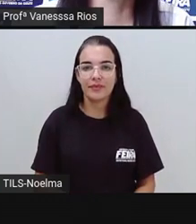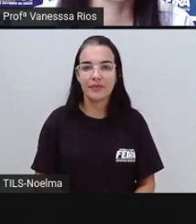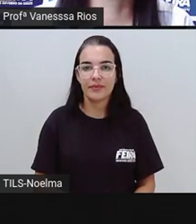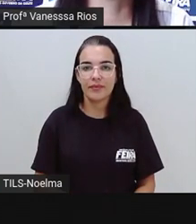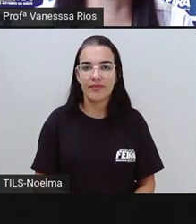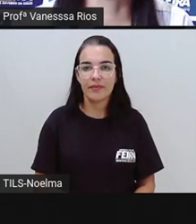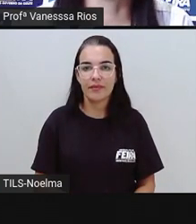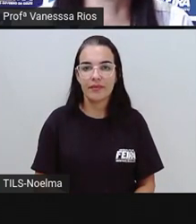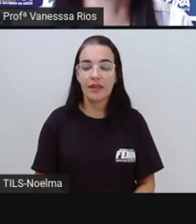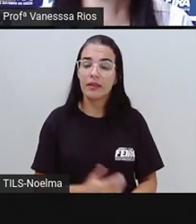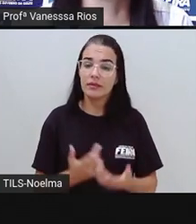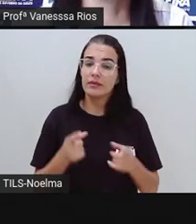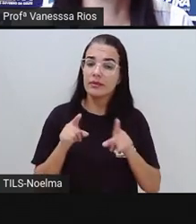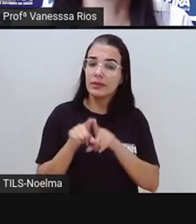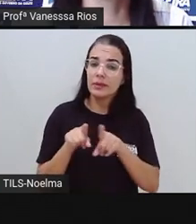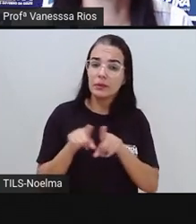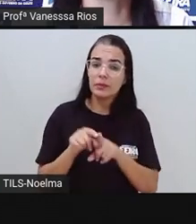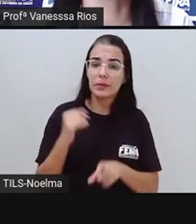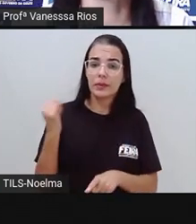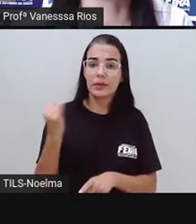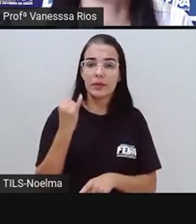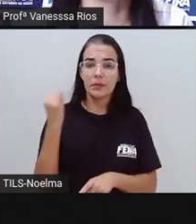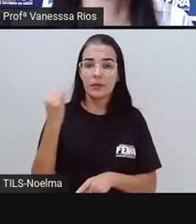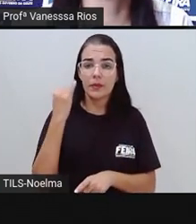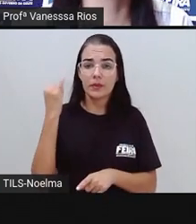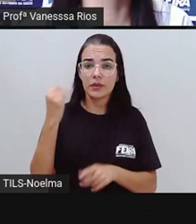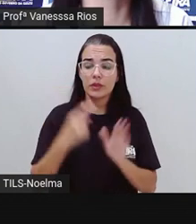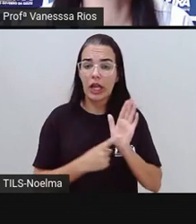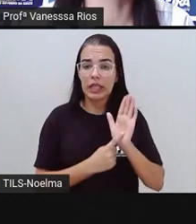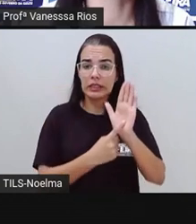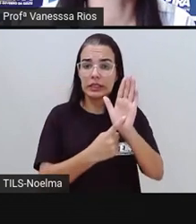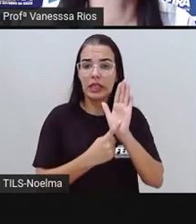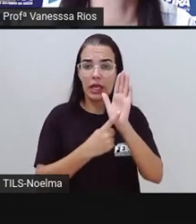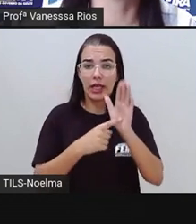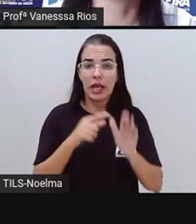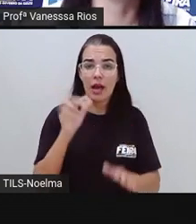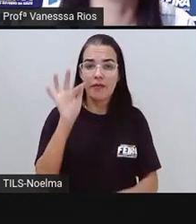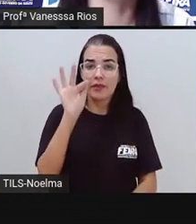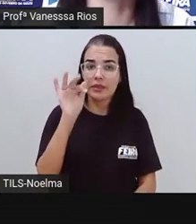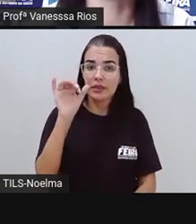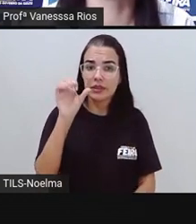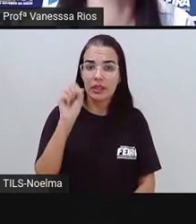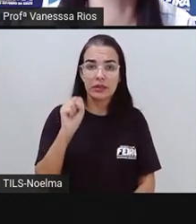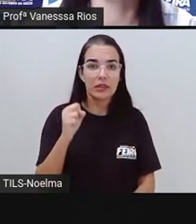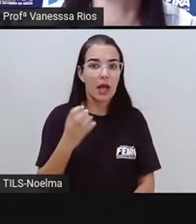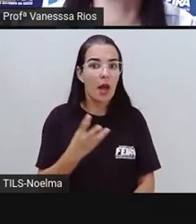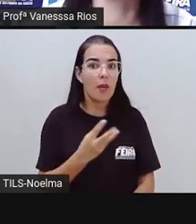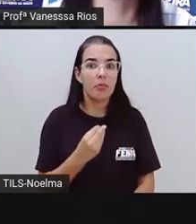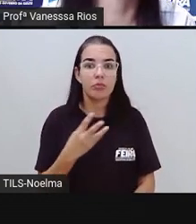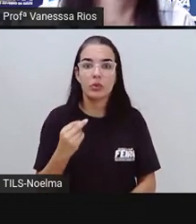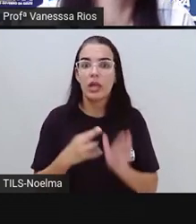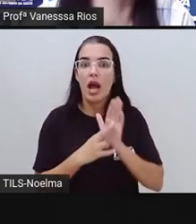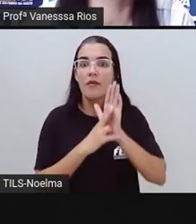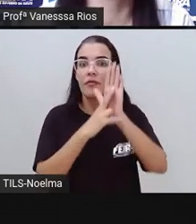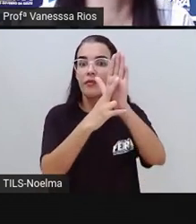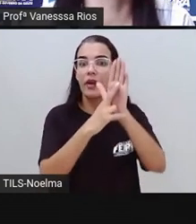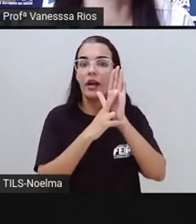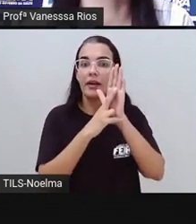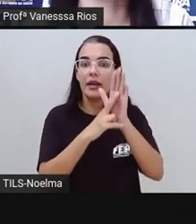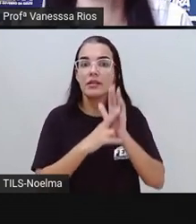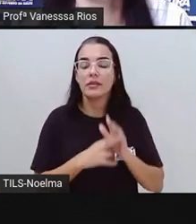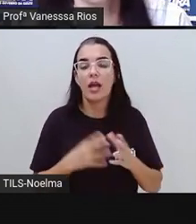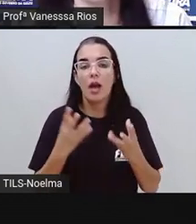E aí, além disso, é importante destacar o quanto Feira de Santana, né? É referência em muitas